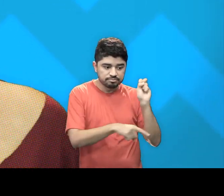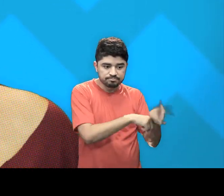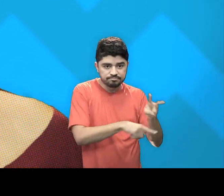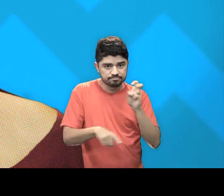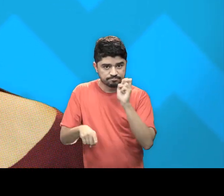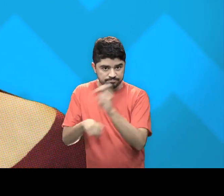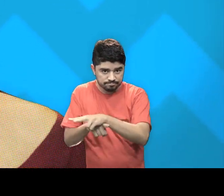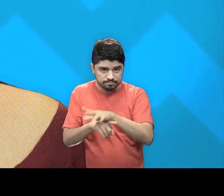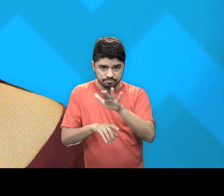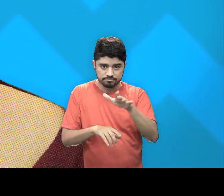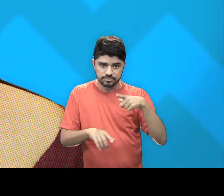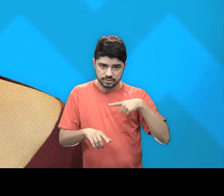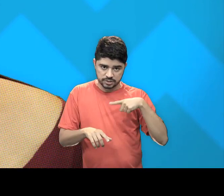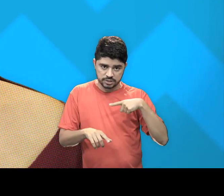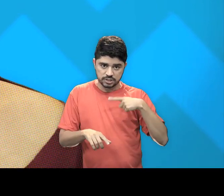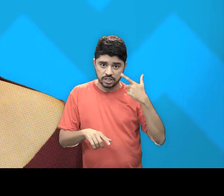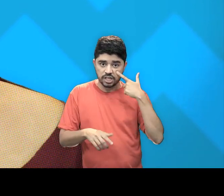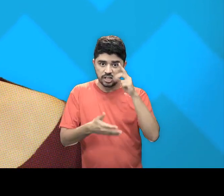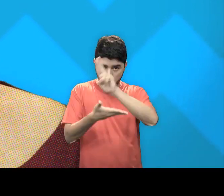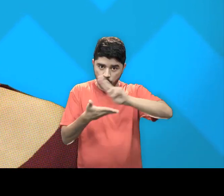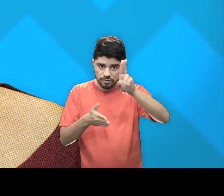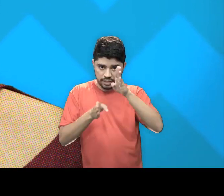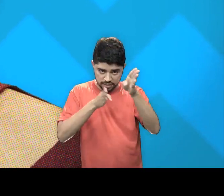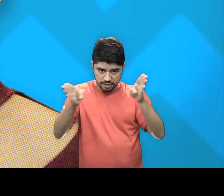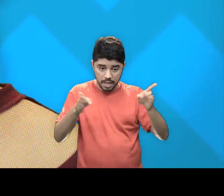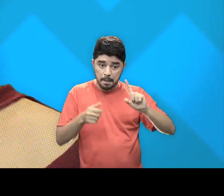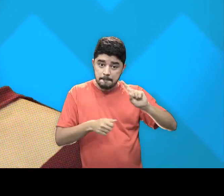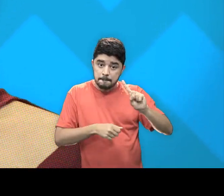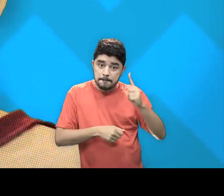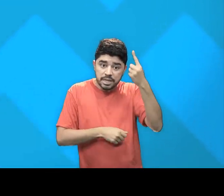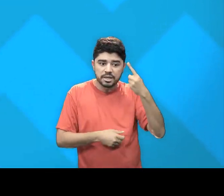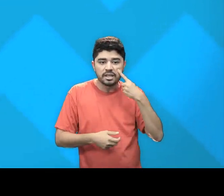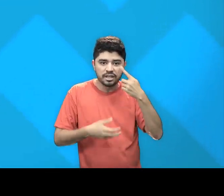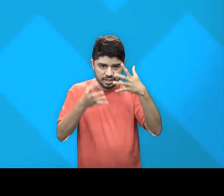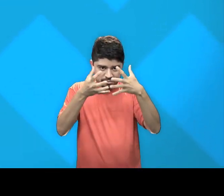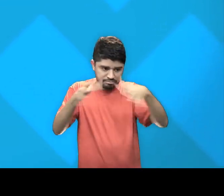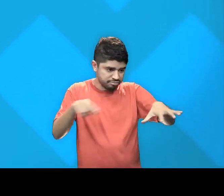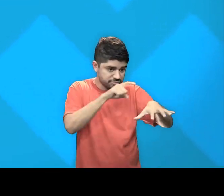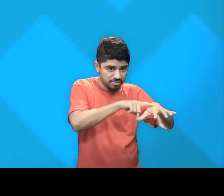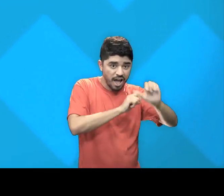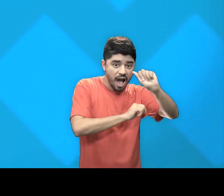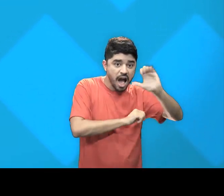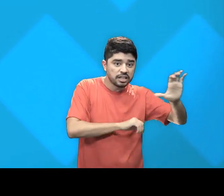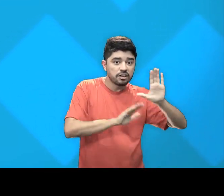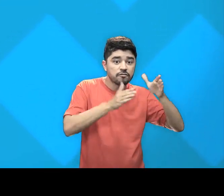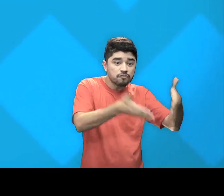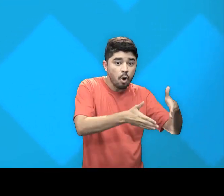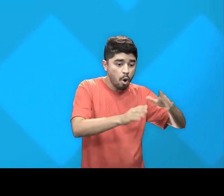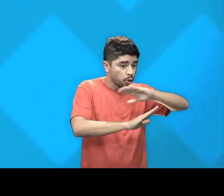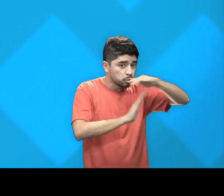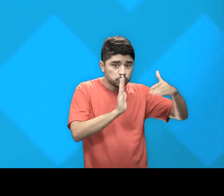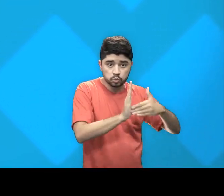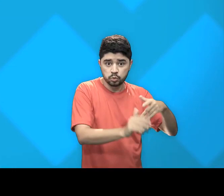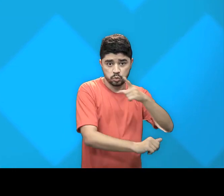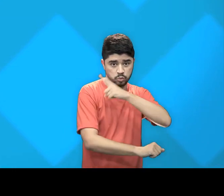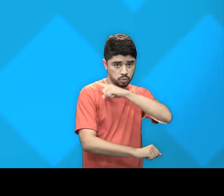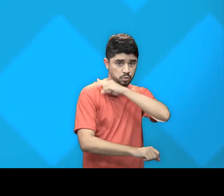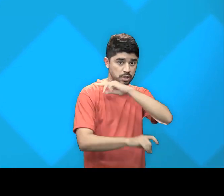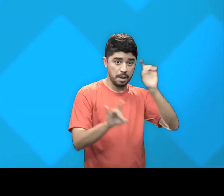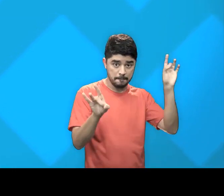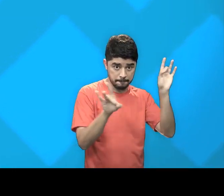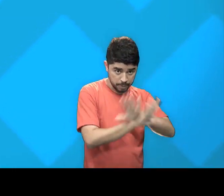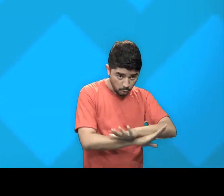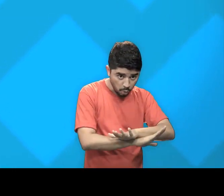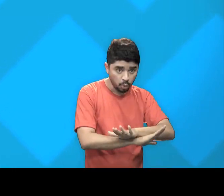duas possibilidades pra concorrer às vagas oferecidas pelas instituições. A primeira é pela ampla concorrência, que é destinada a